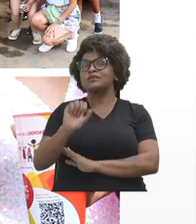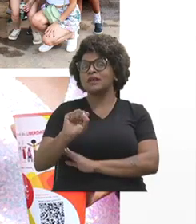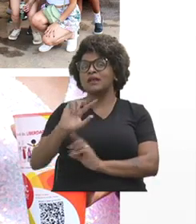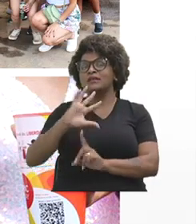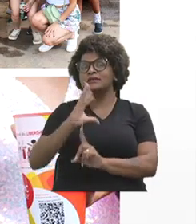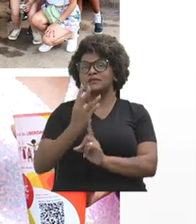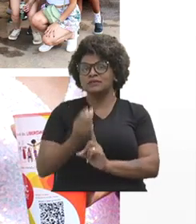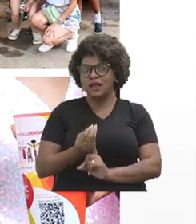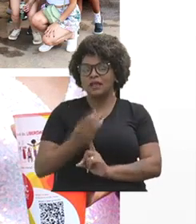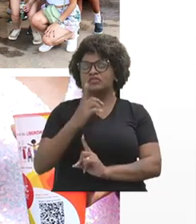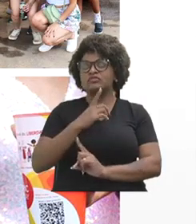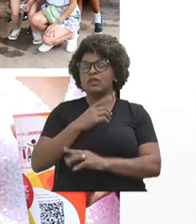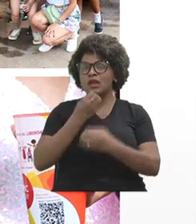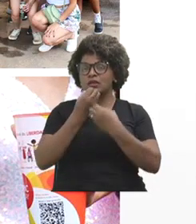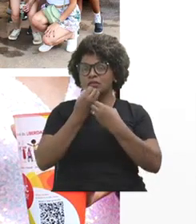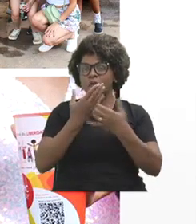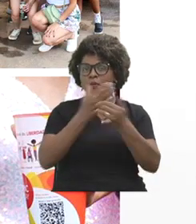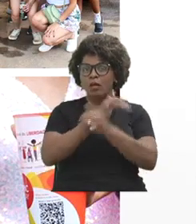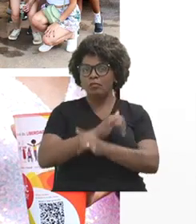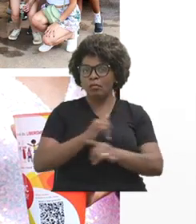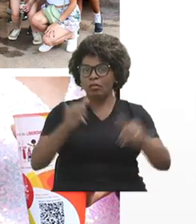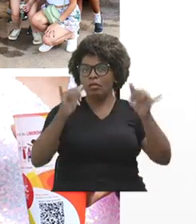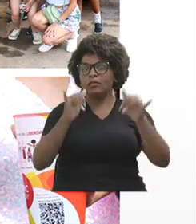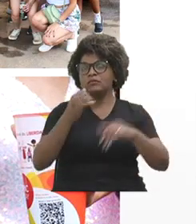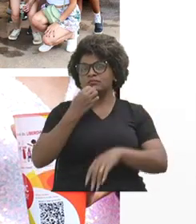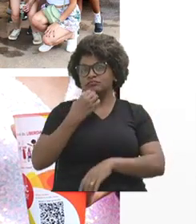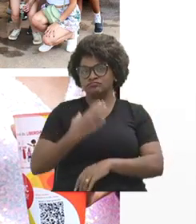uma boa capilaridade de programação para a gente.